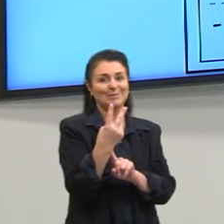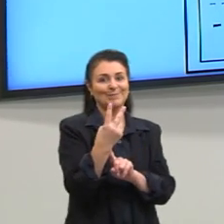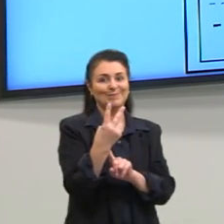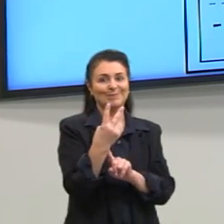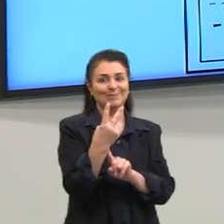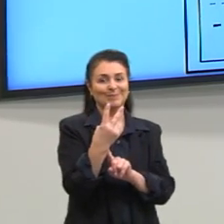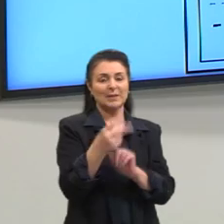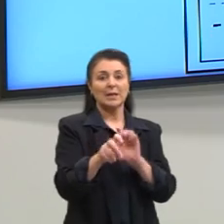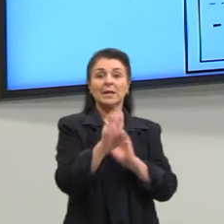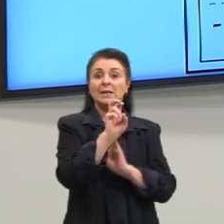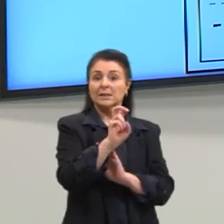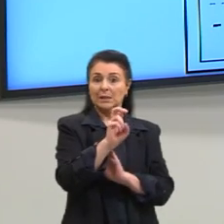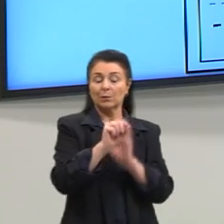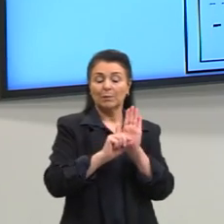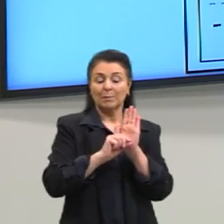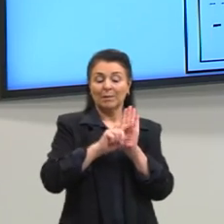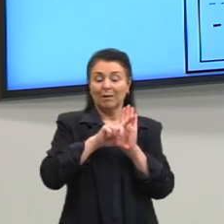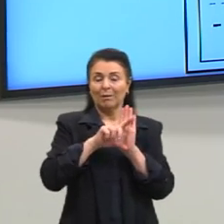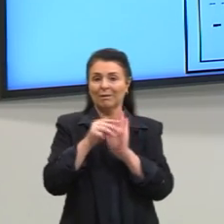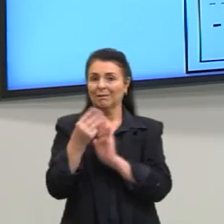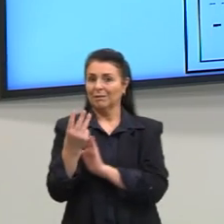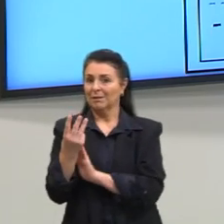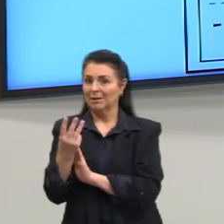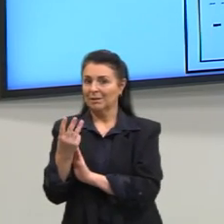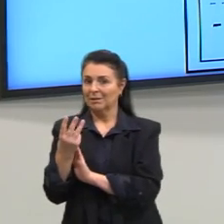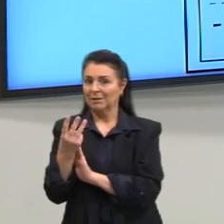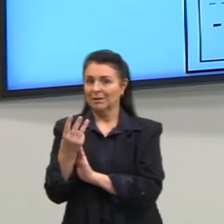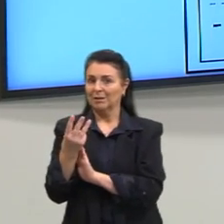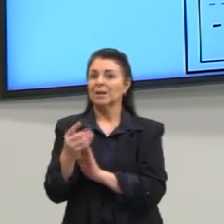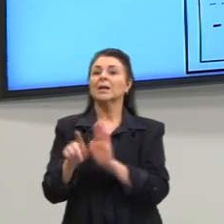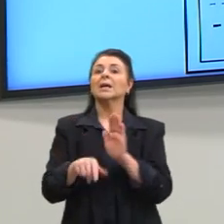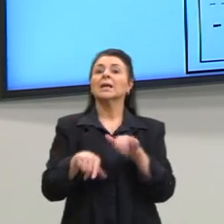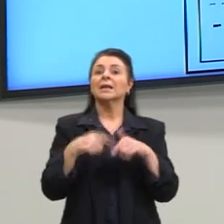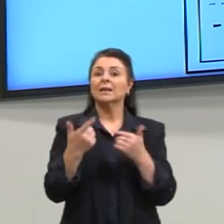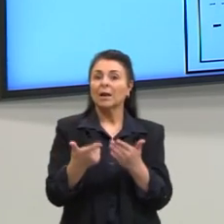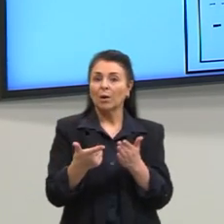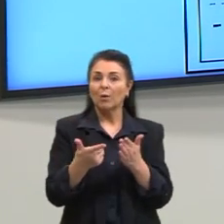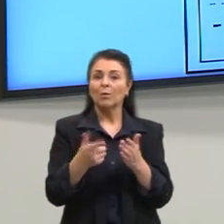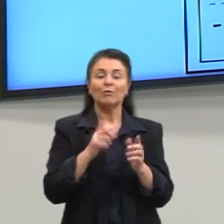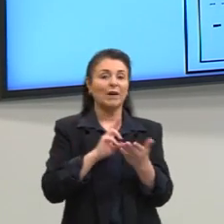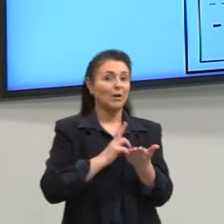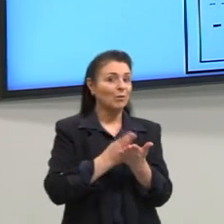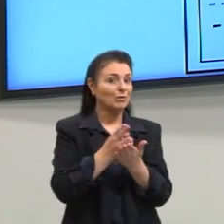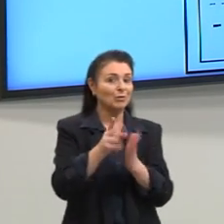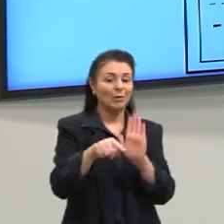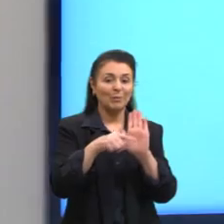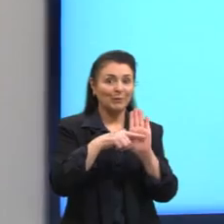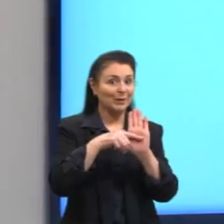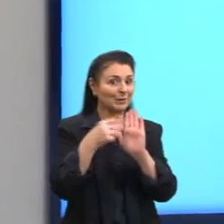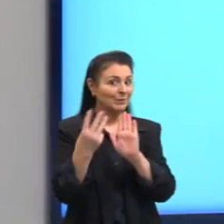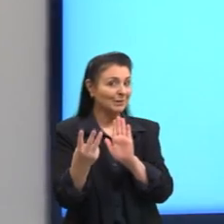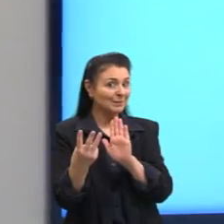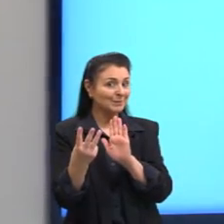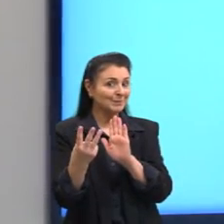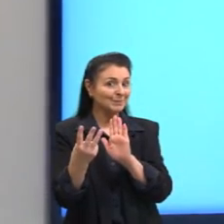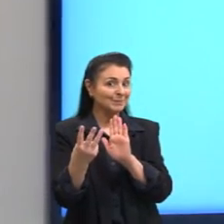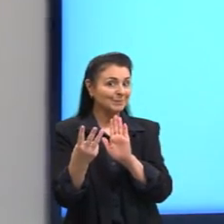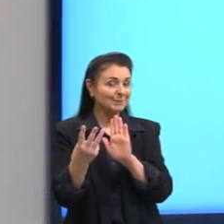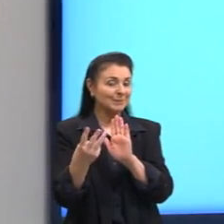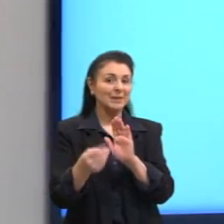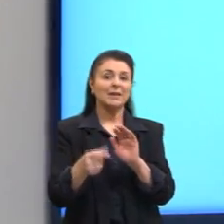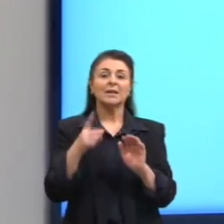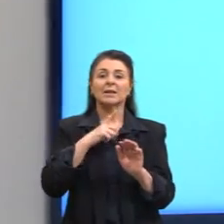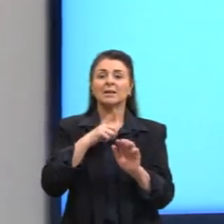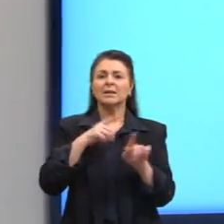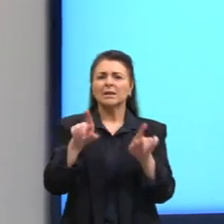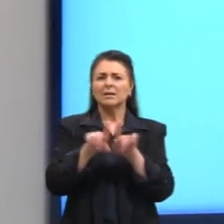aliás, 5 é maior que 3, então, vai prevalecer o sinal menos aqui, por isso que menos 5, mais 3 é menos 2, e aqui